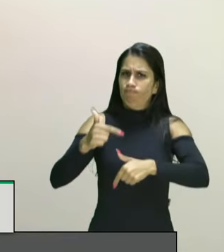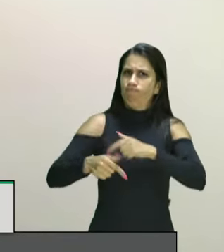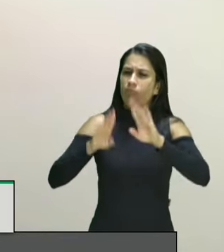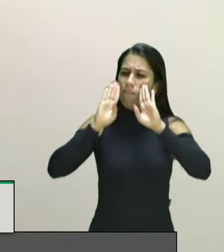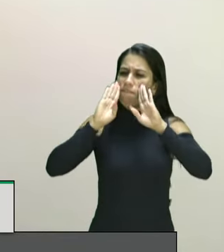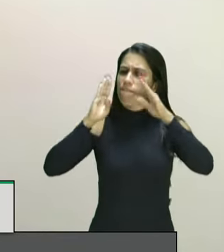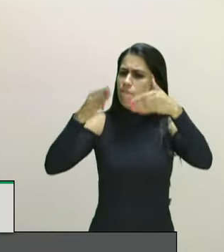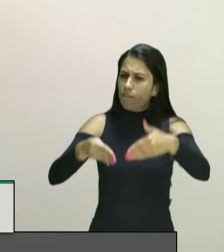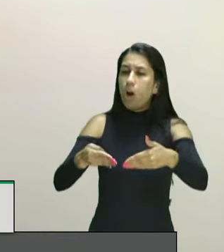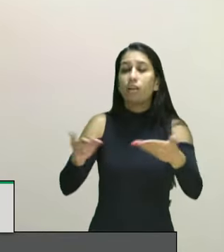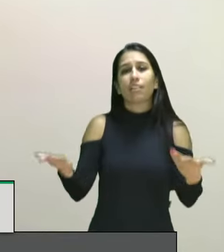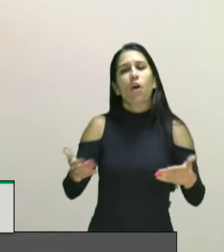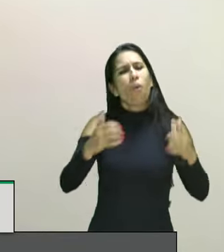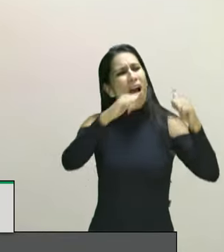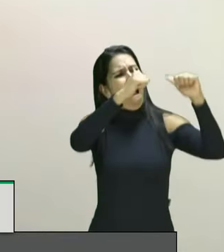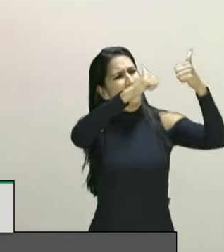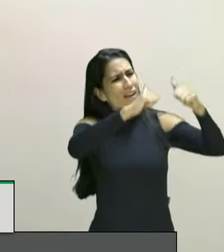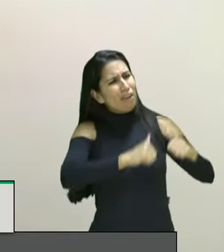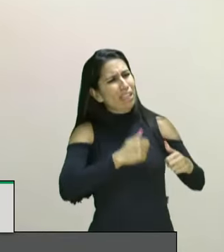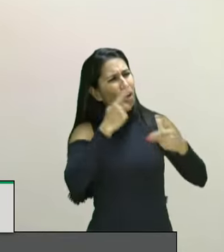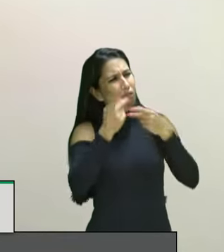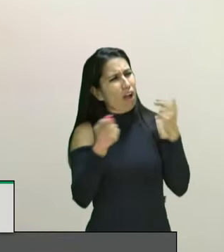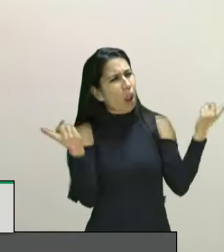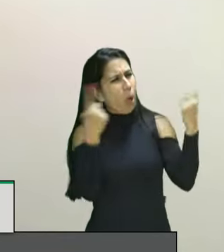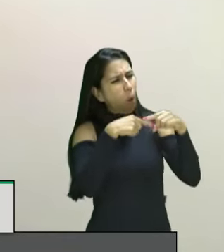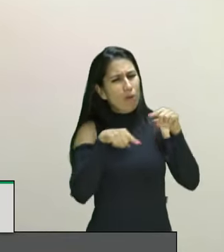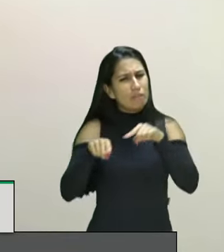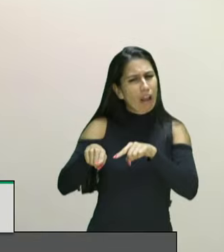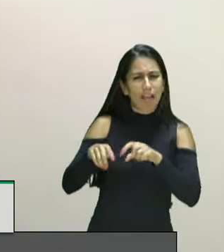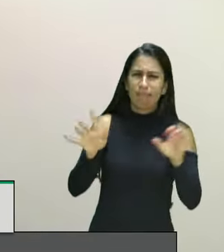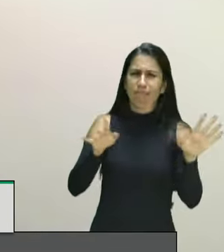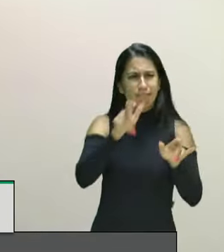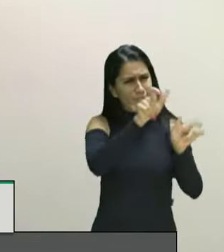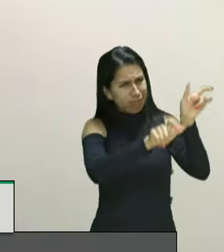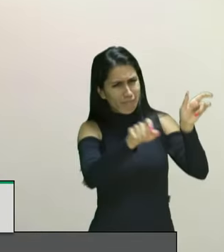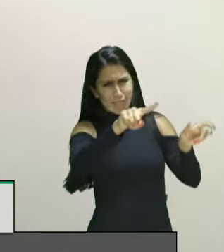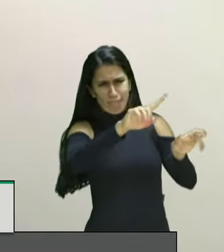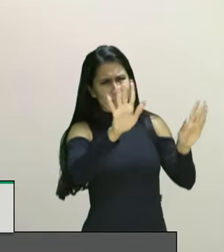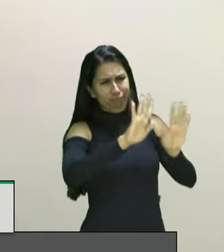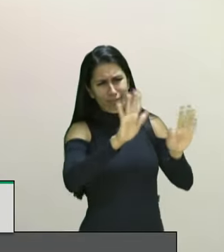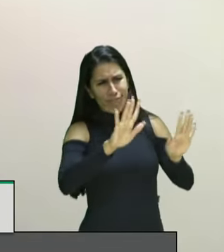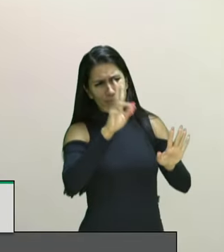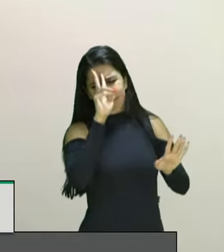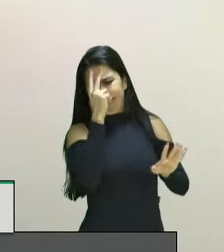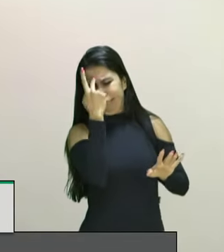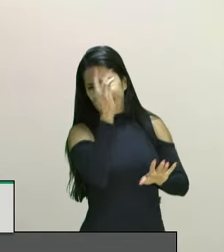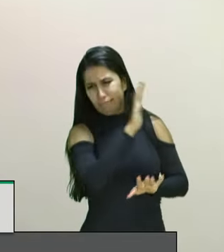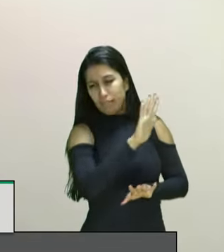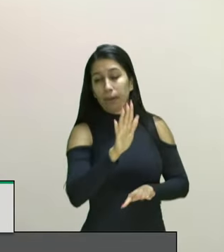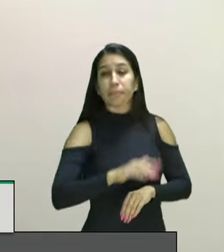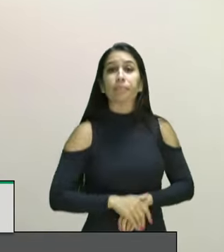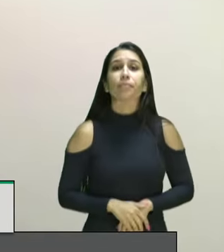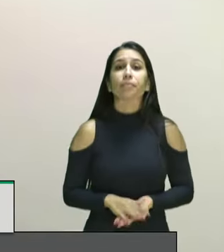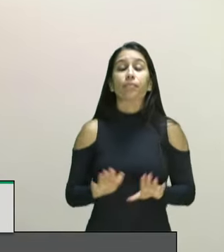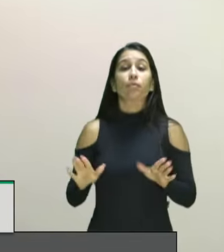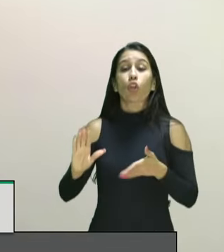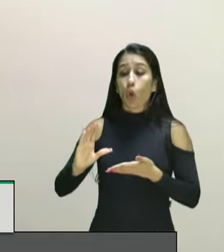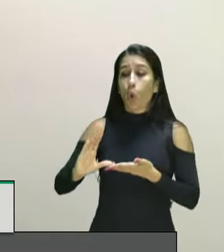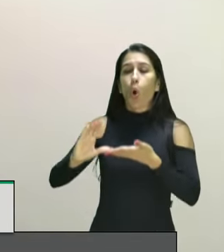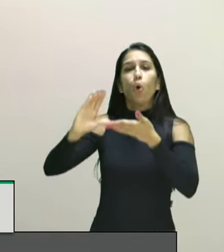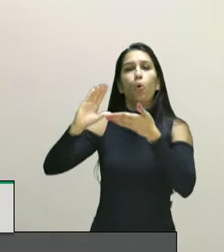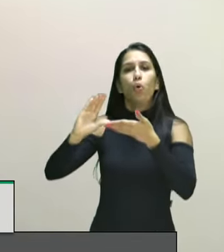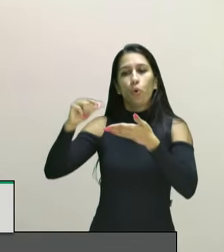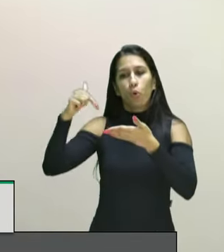que falam contrário a isso as pessoas estão equivocadas sobre isso conselhos como foi falado conselhos é